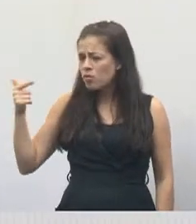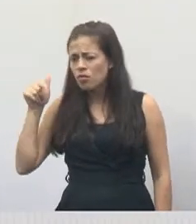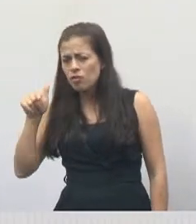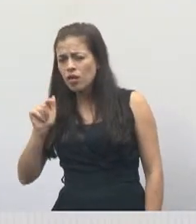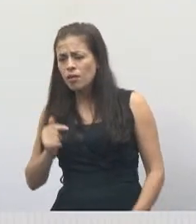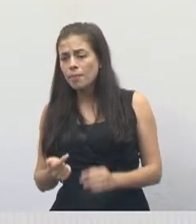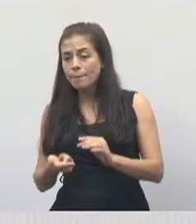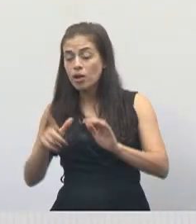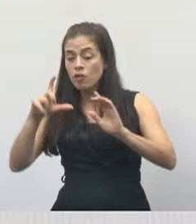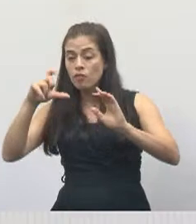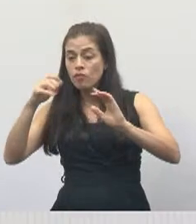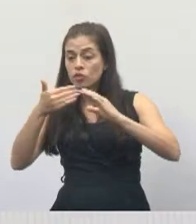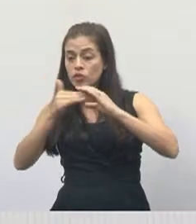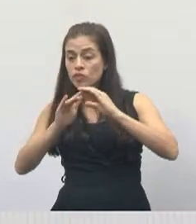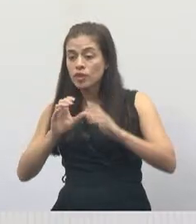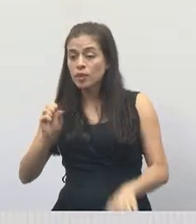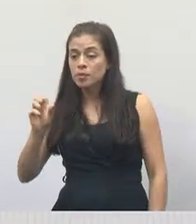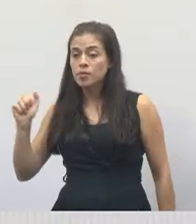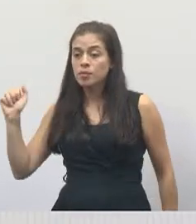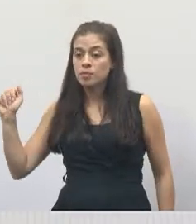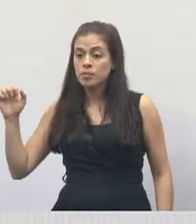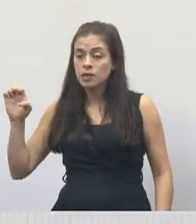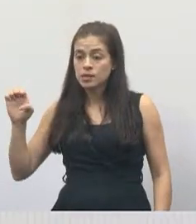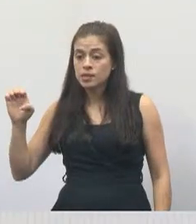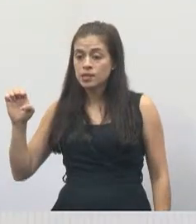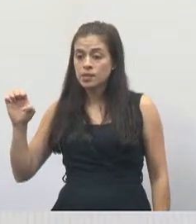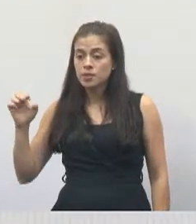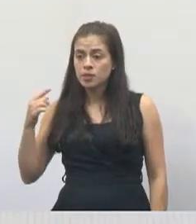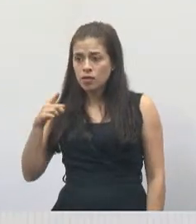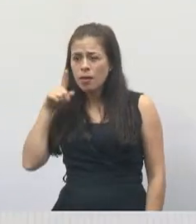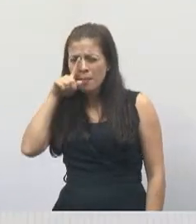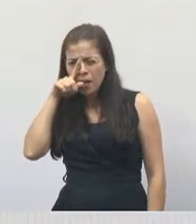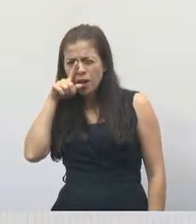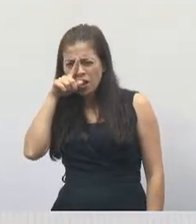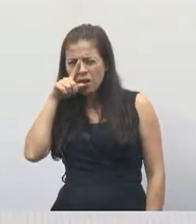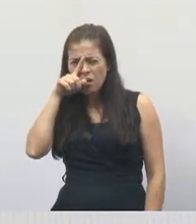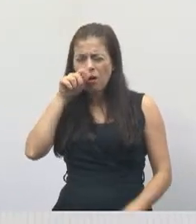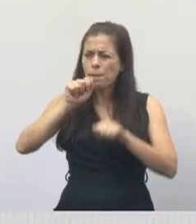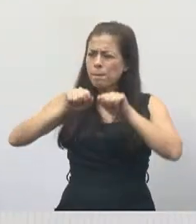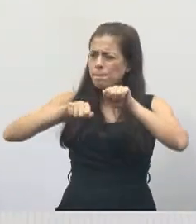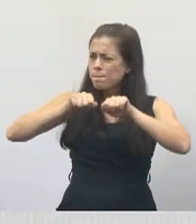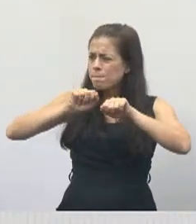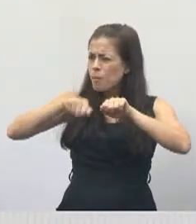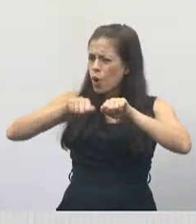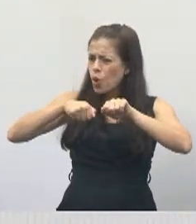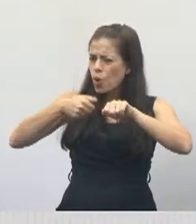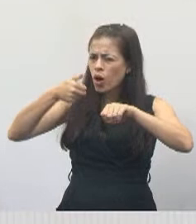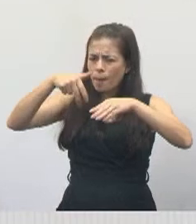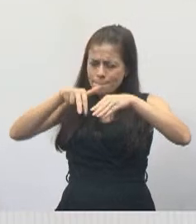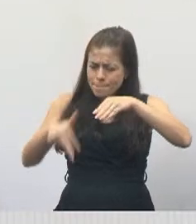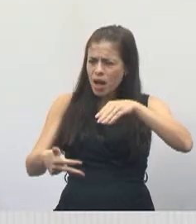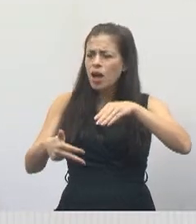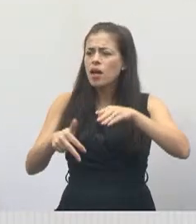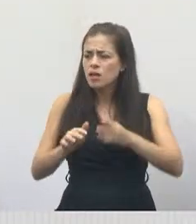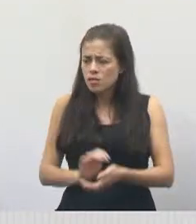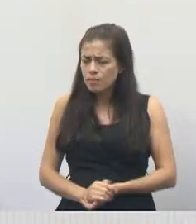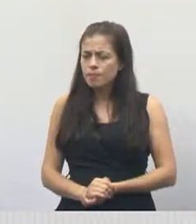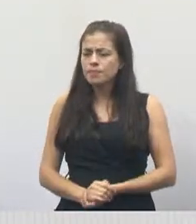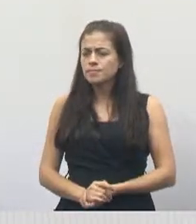espenda isso aí, porque está muito perigosa. Esse negócio aí, até um motoqueiro, qualquer, eu caí aí nesse local aí.